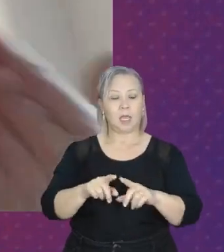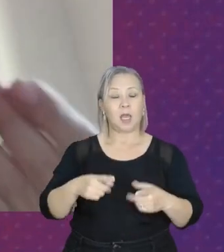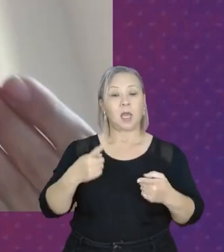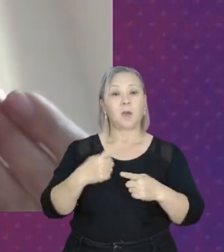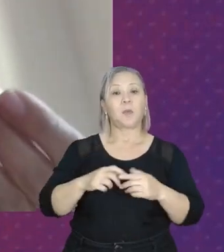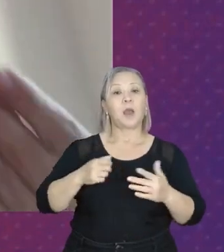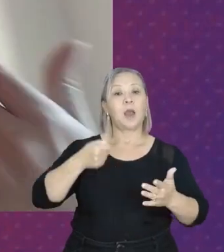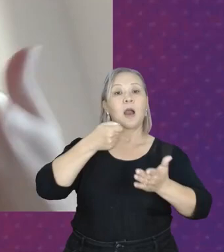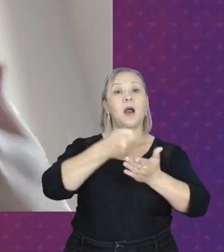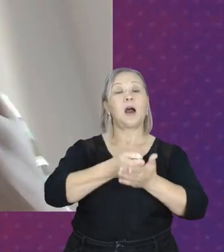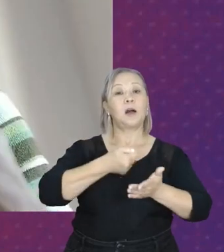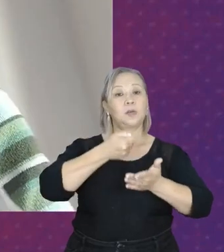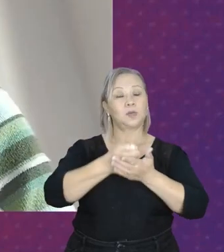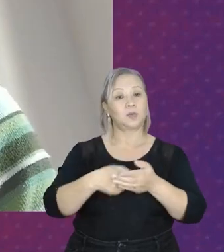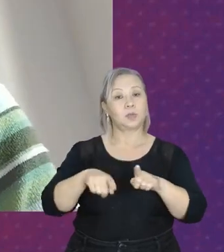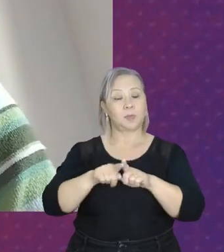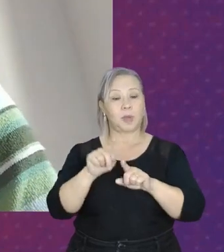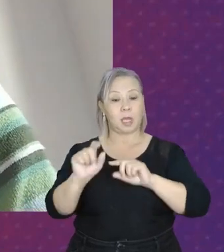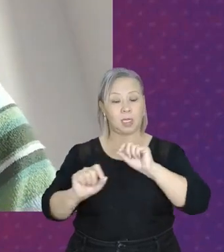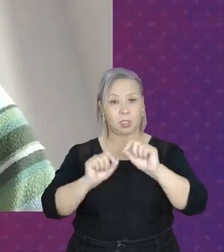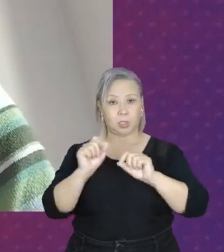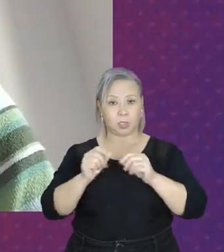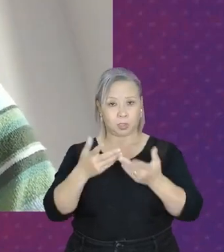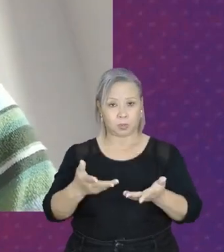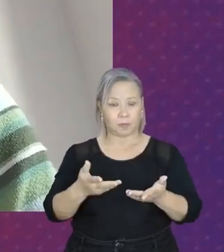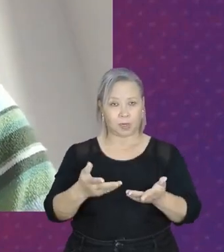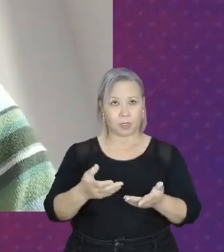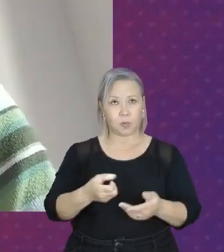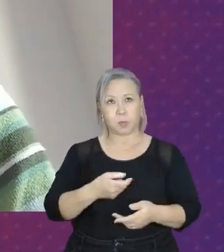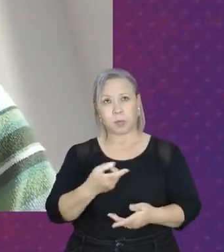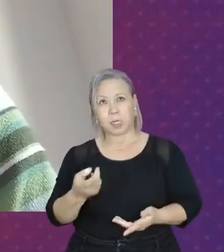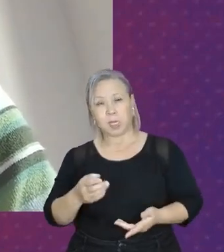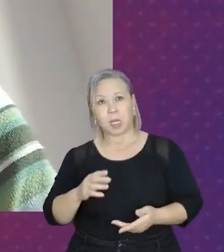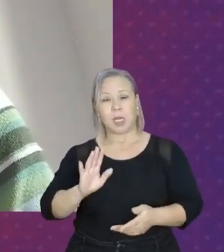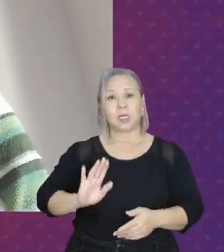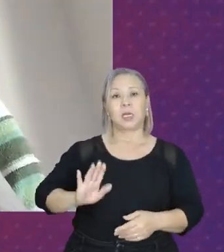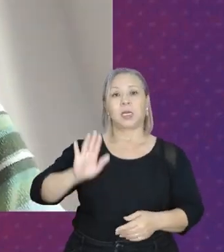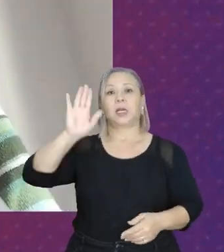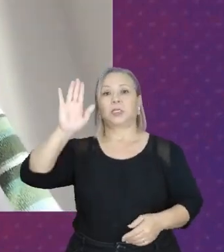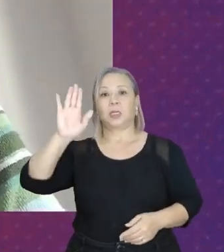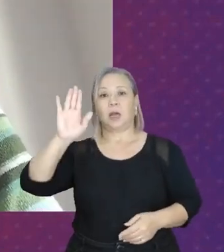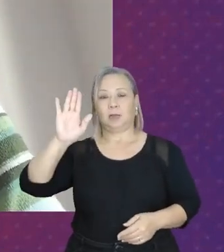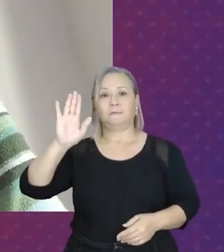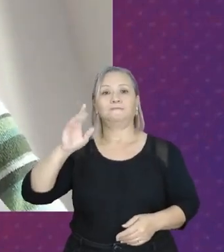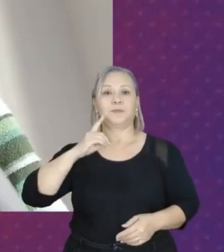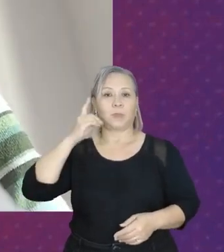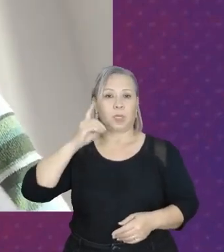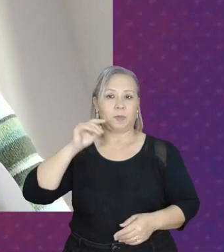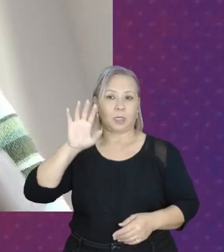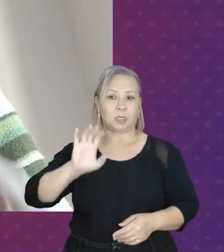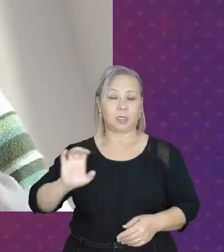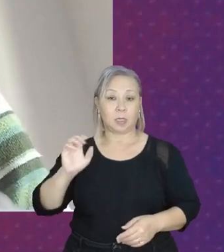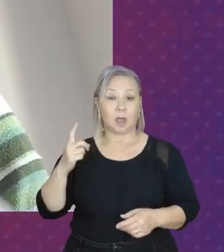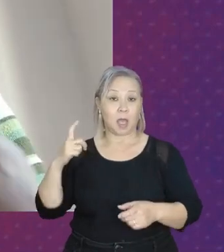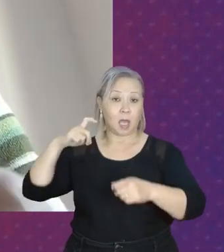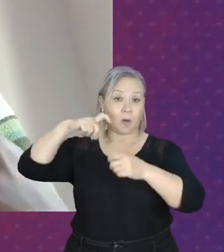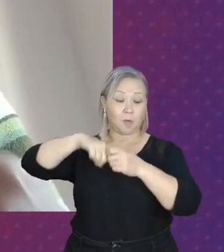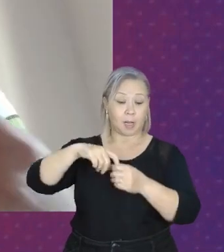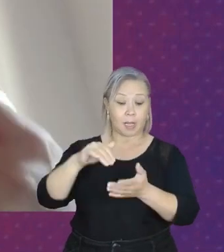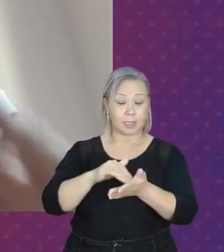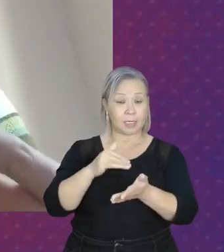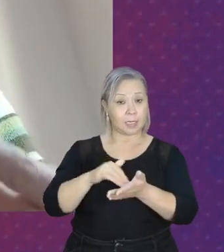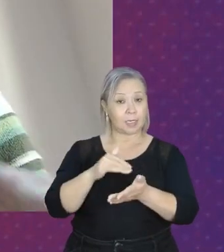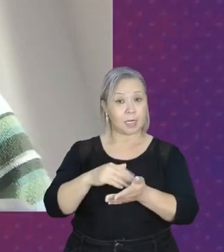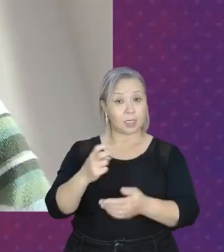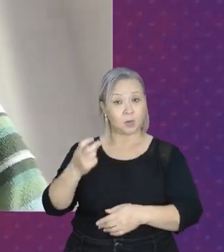também de quem estivesse colocando enquanto candidata a deputada estadual é recuperar secretarias de cultura que foram